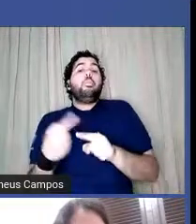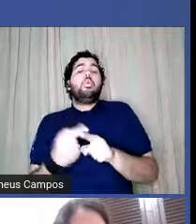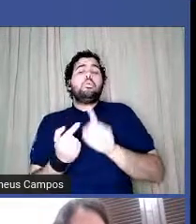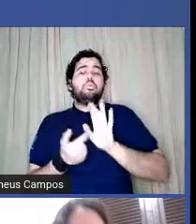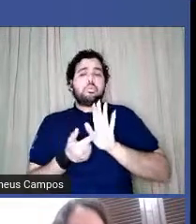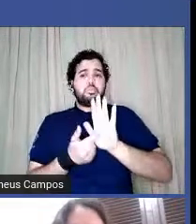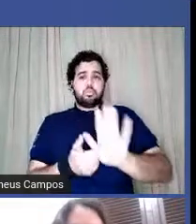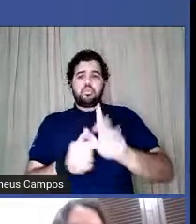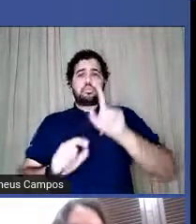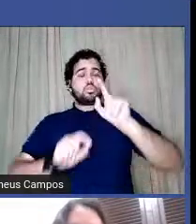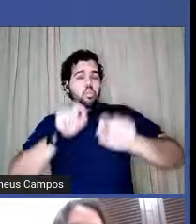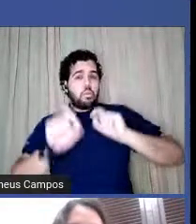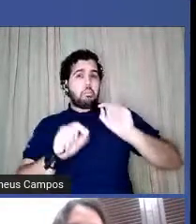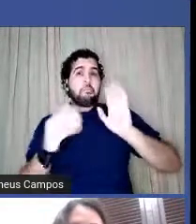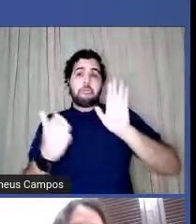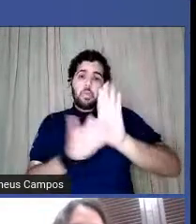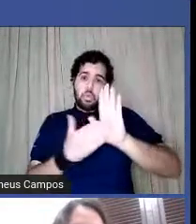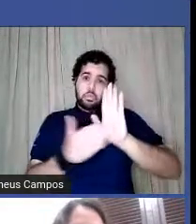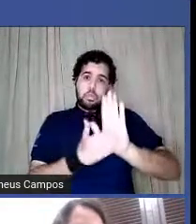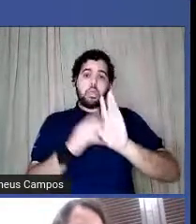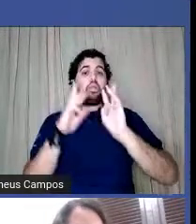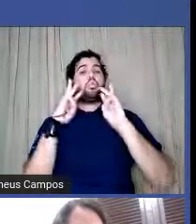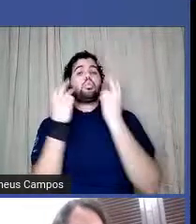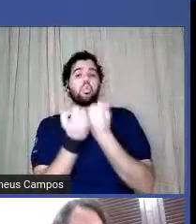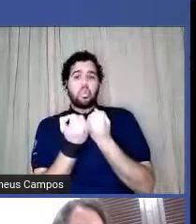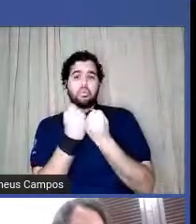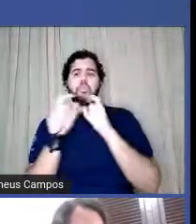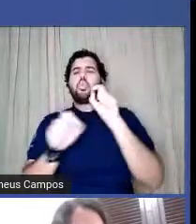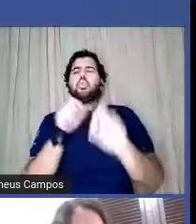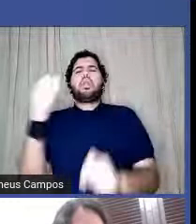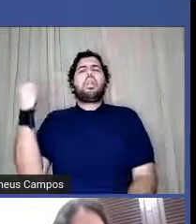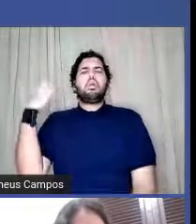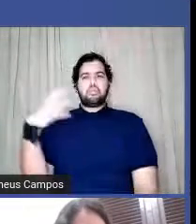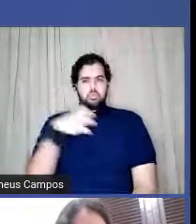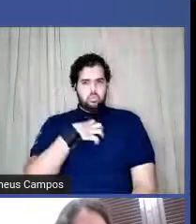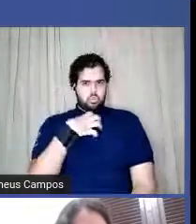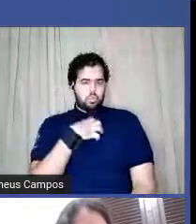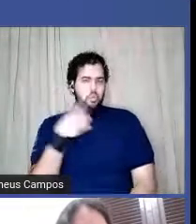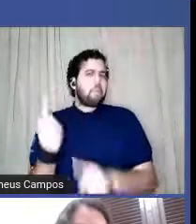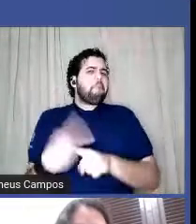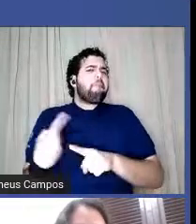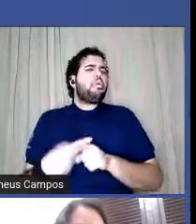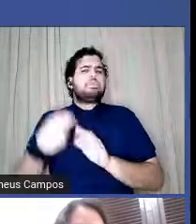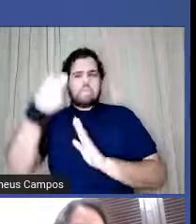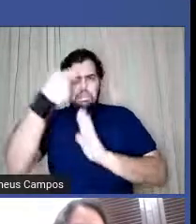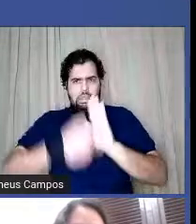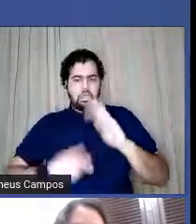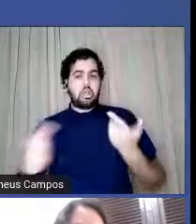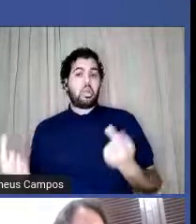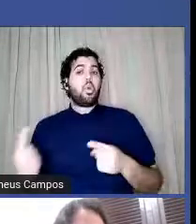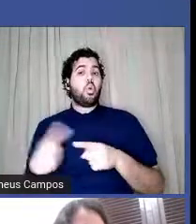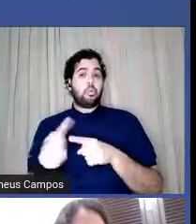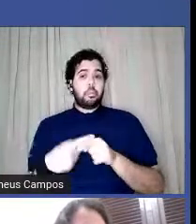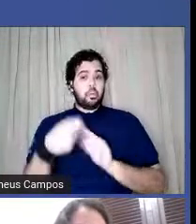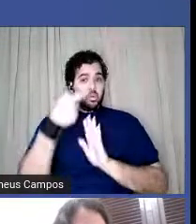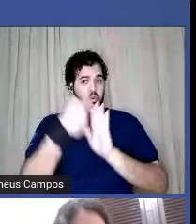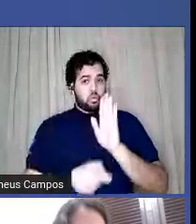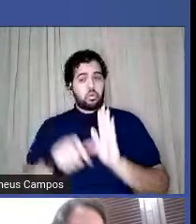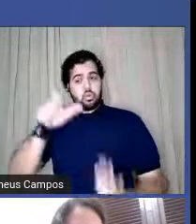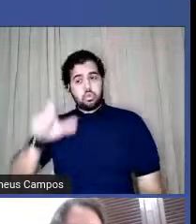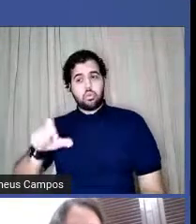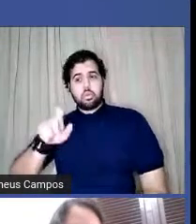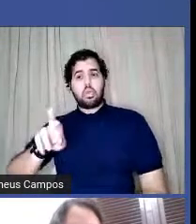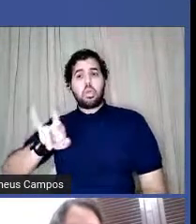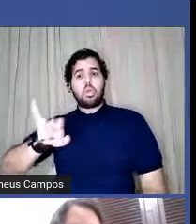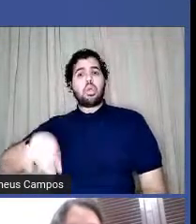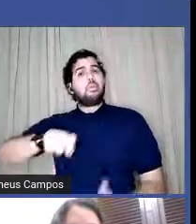dessa proposta da nossa oficina, do que a gente sentia. e por que esse texto? Porque esse texto a Sablina escreveu depois